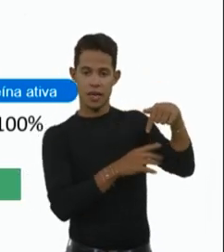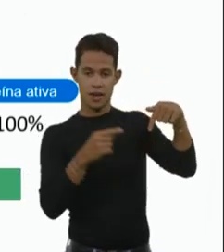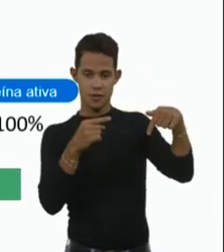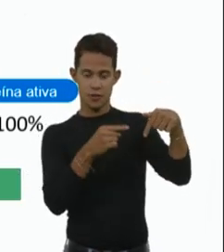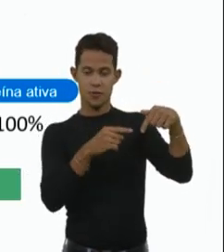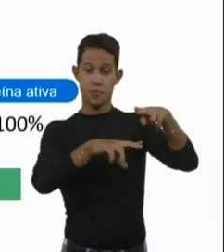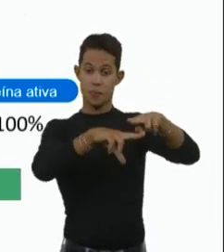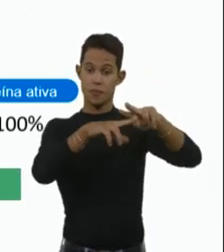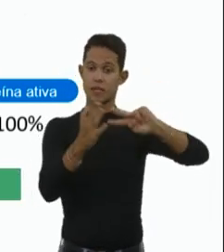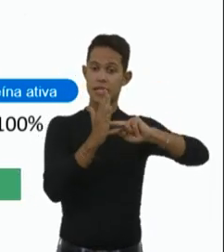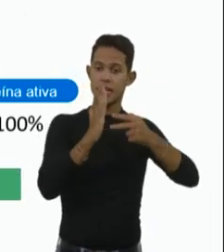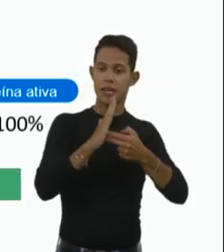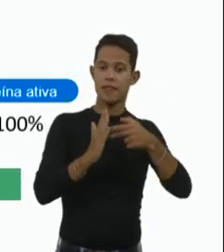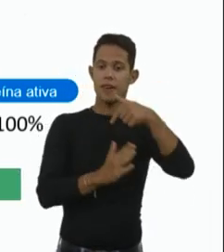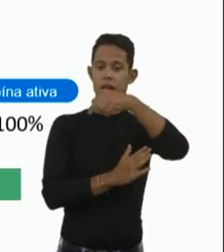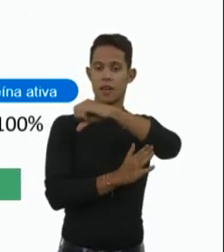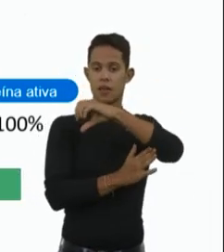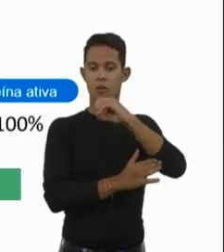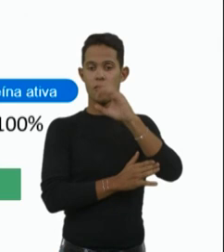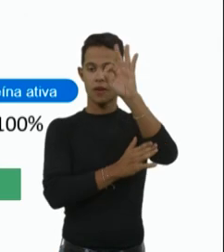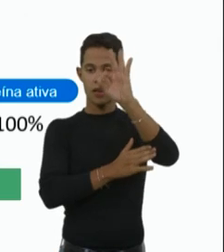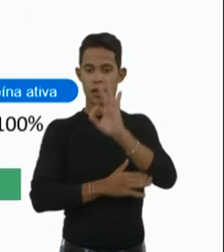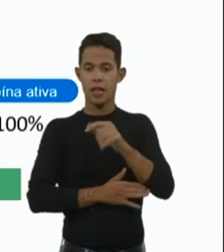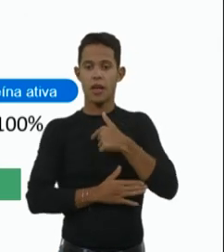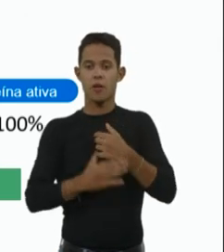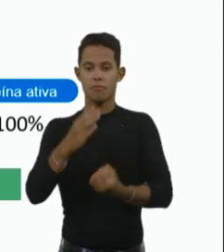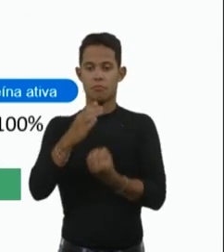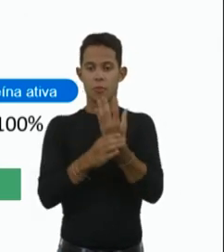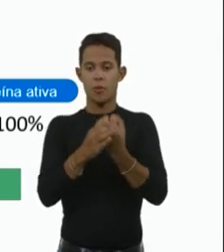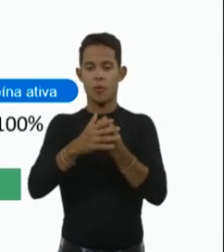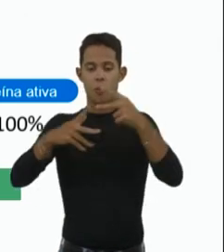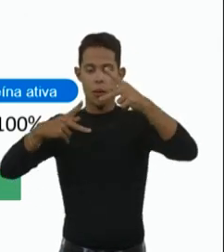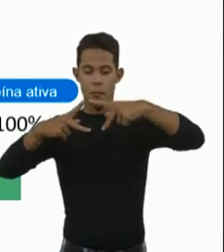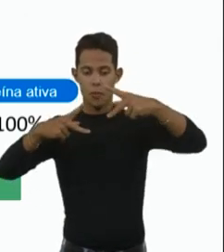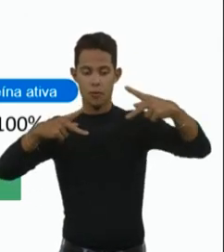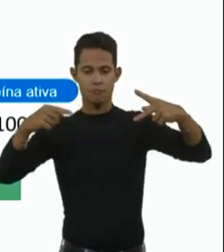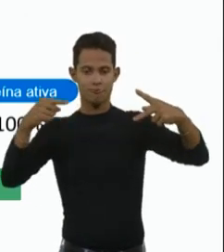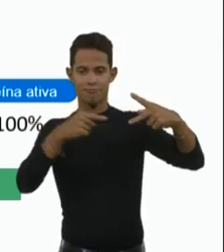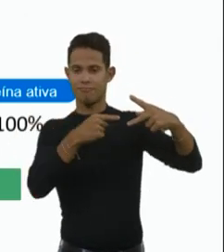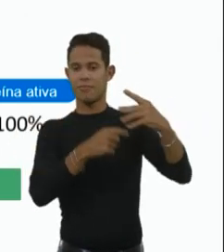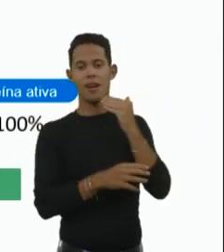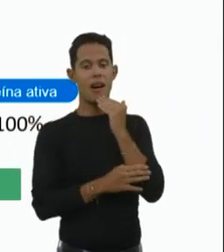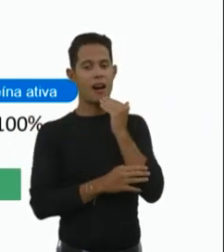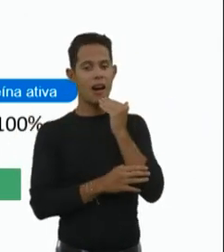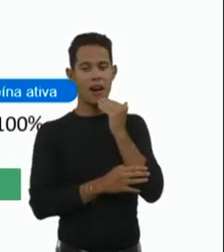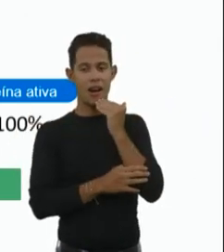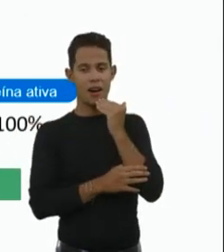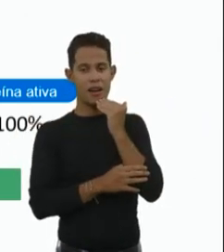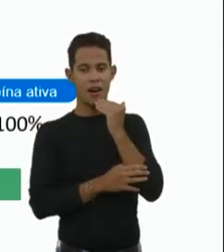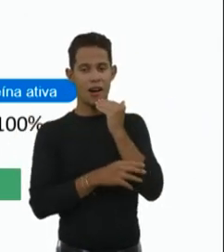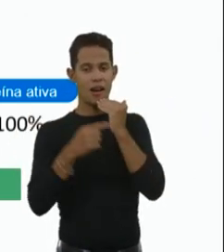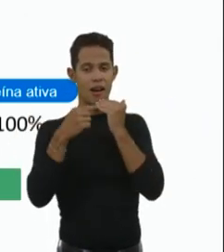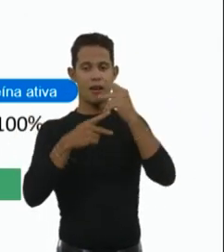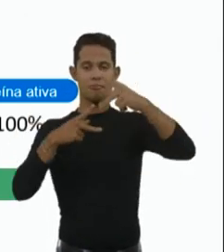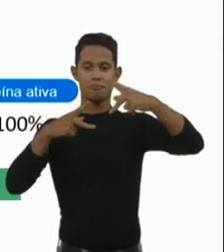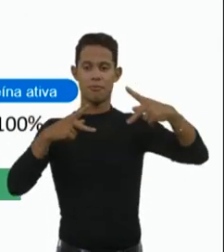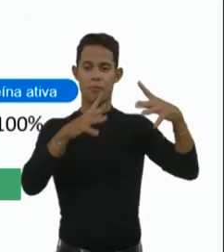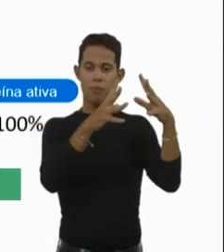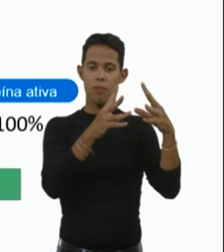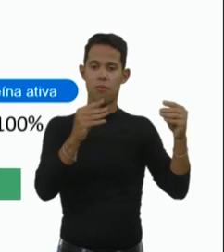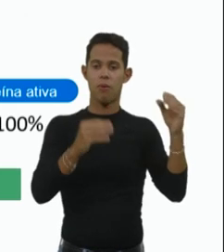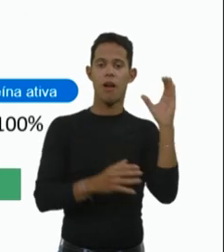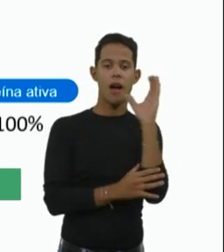% das transcrições eu vou produzir uma proteína que não é funcional, uma proteína que é rapidamente degradada.